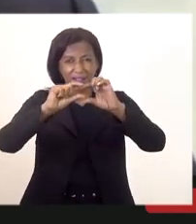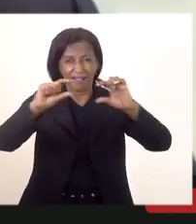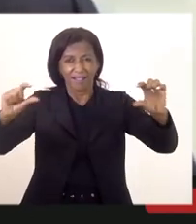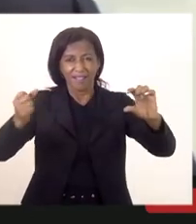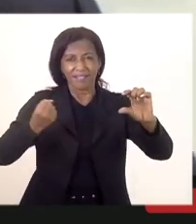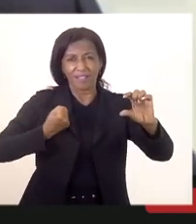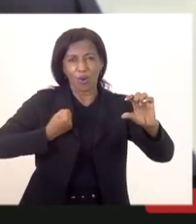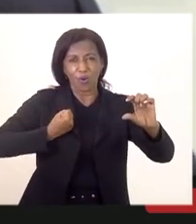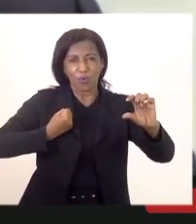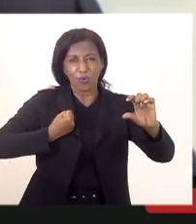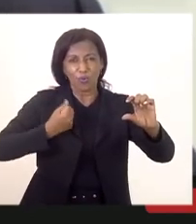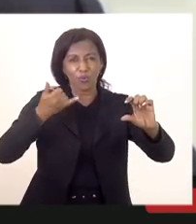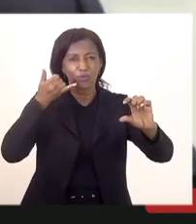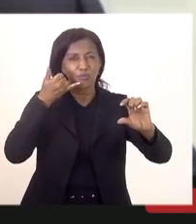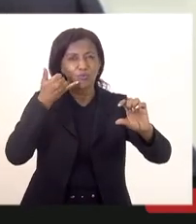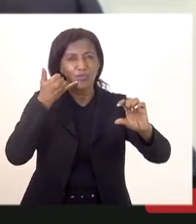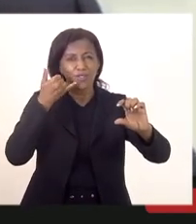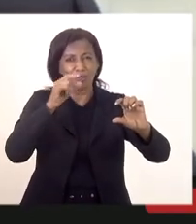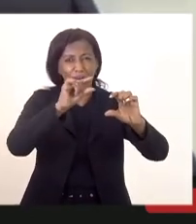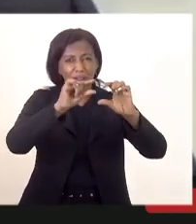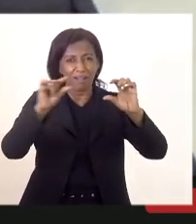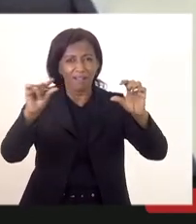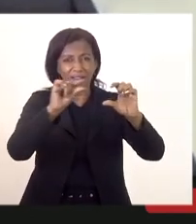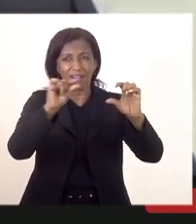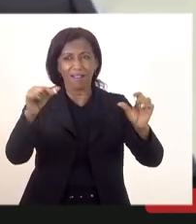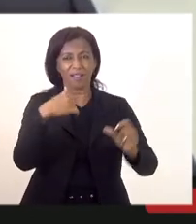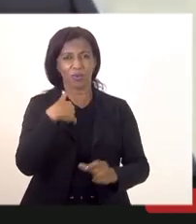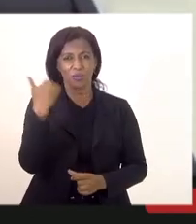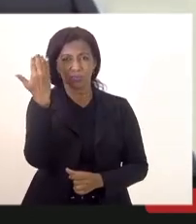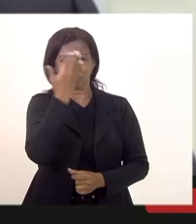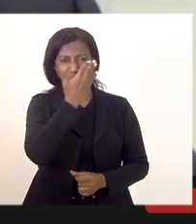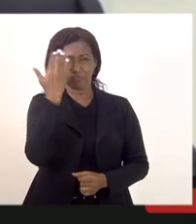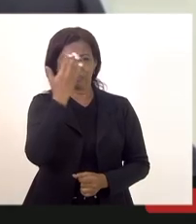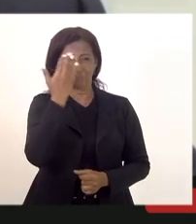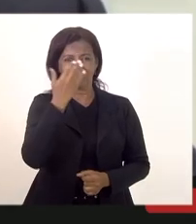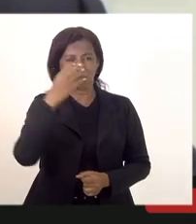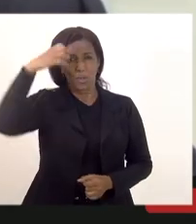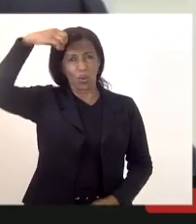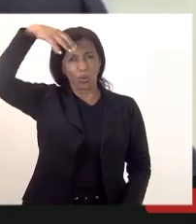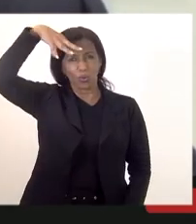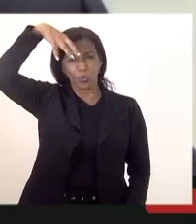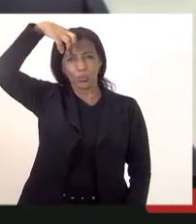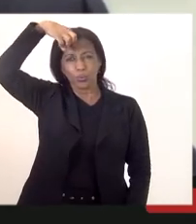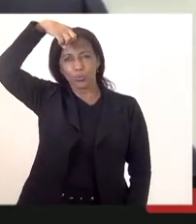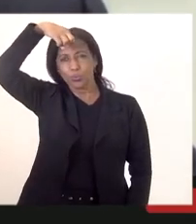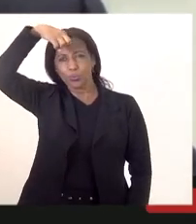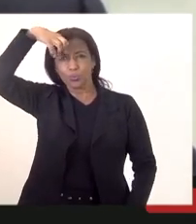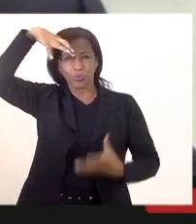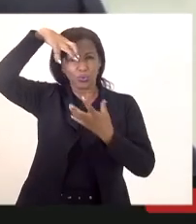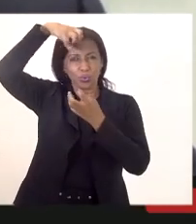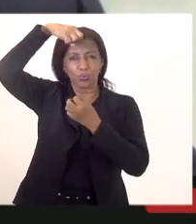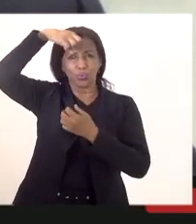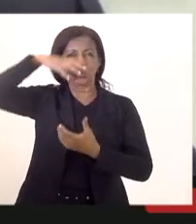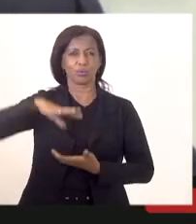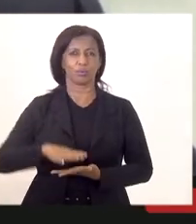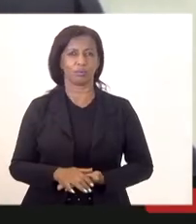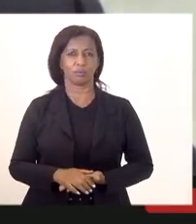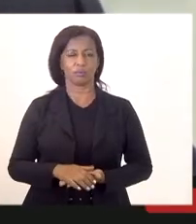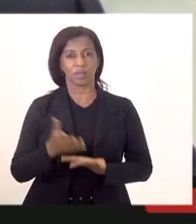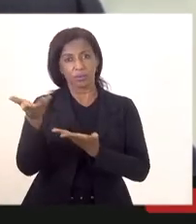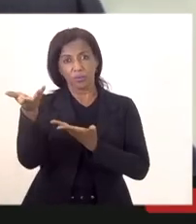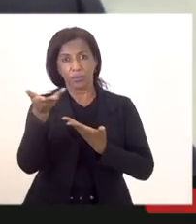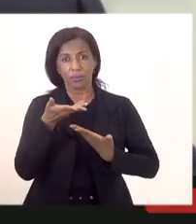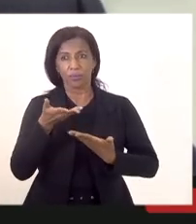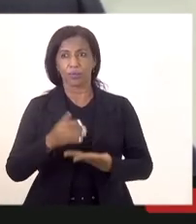moto deve ser o nome do teu celular eu não tô conseguindo identificar que você tá com pouca luz eu não tô conseguindo visualmente identificar mas vou passar a